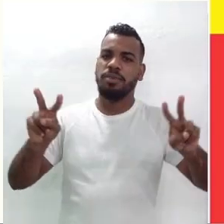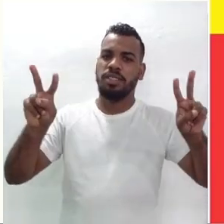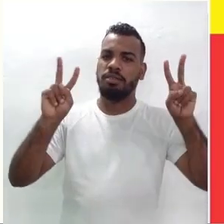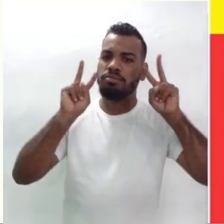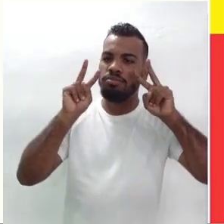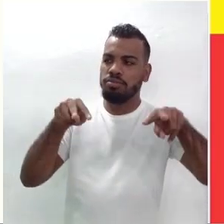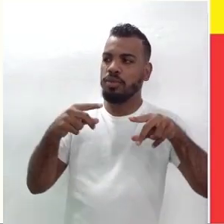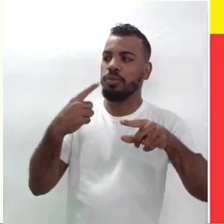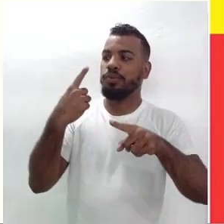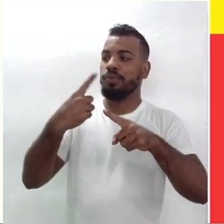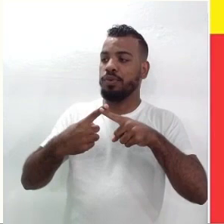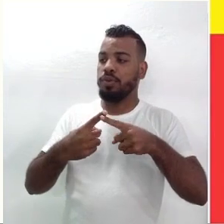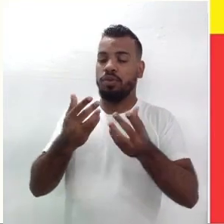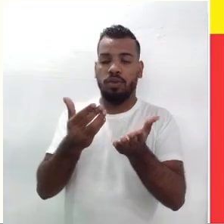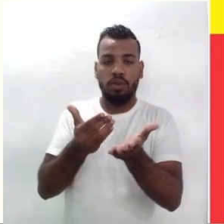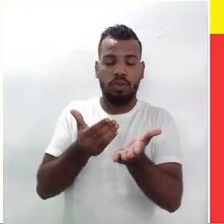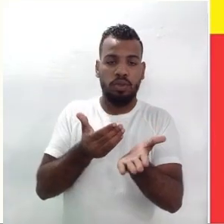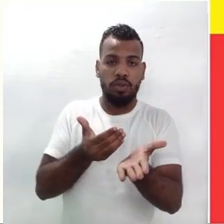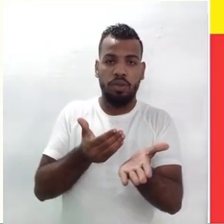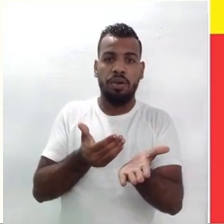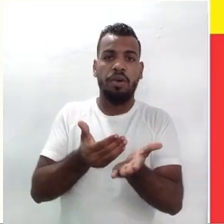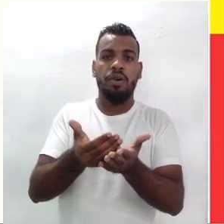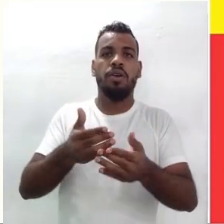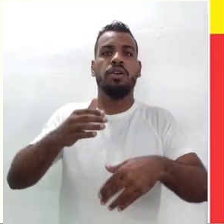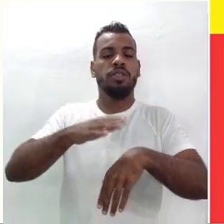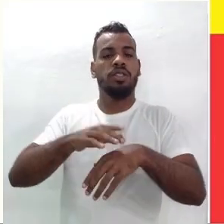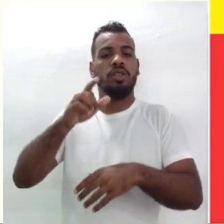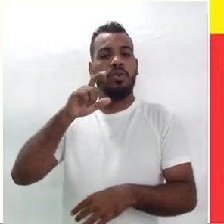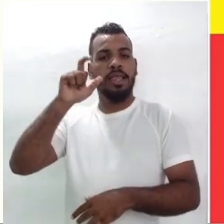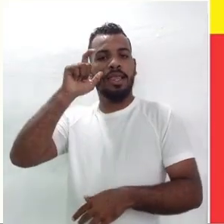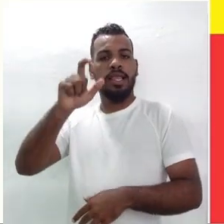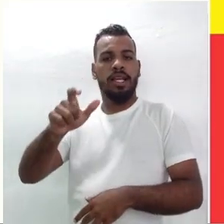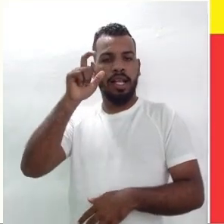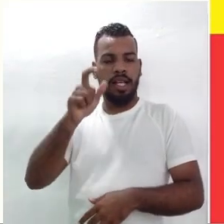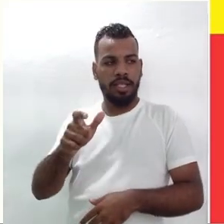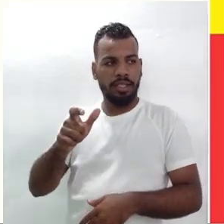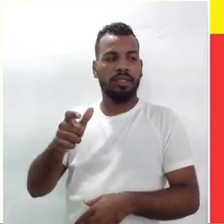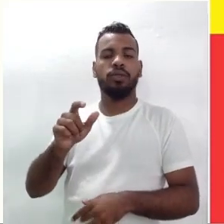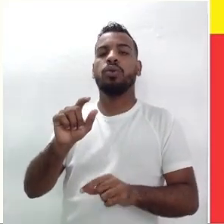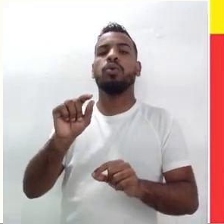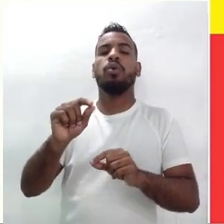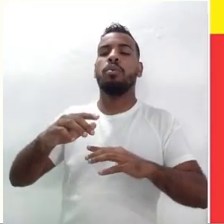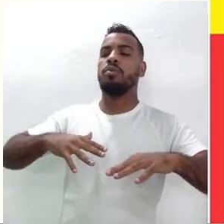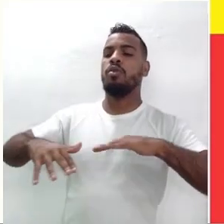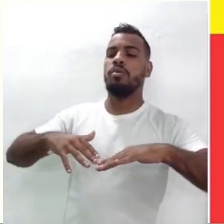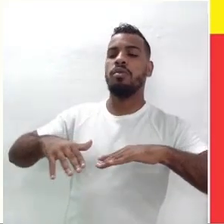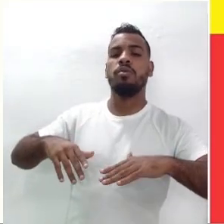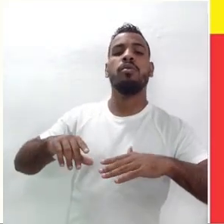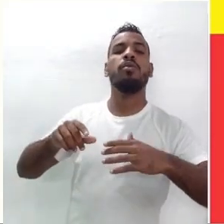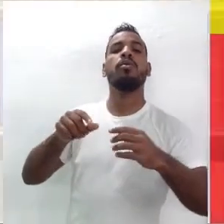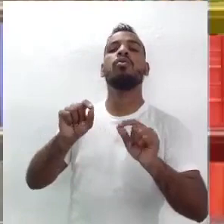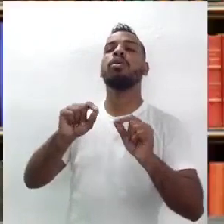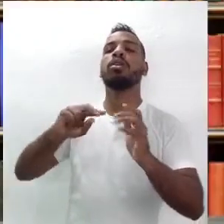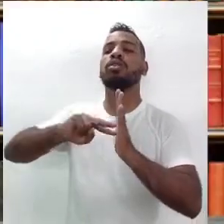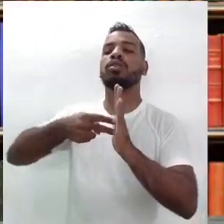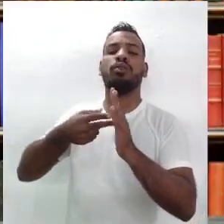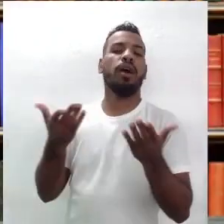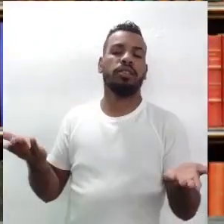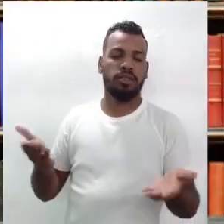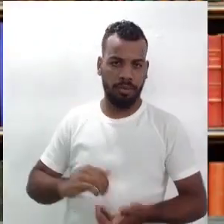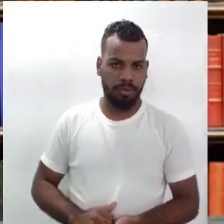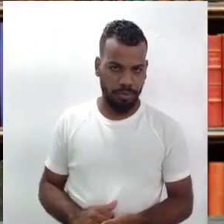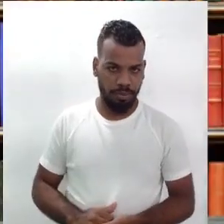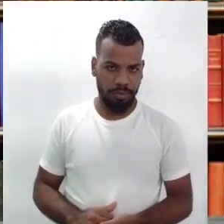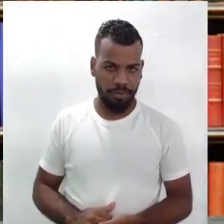de uma certa maneira, atende a esses interesses do que o movimento armorial se propunha.